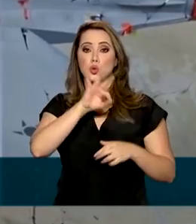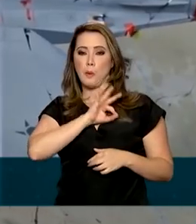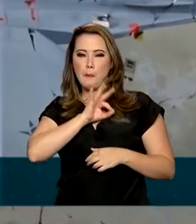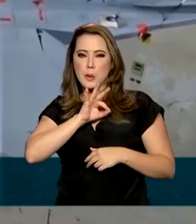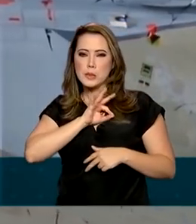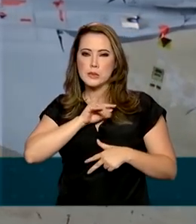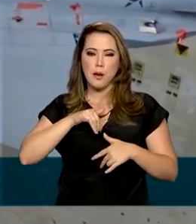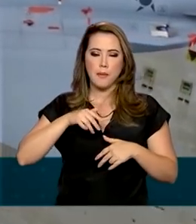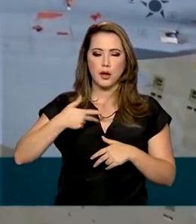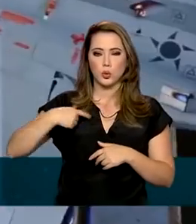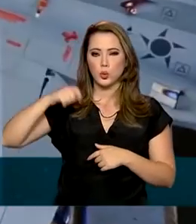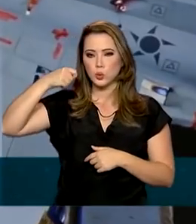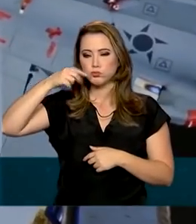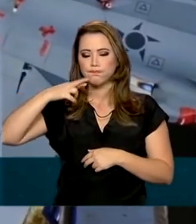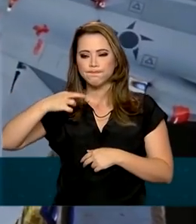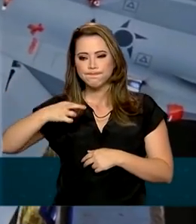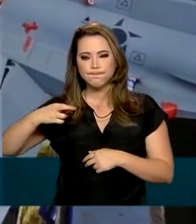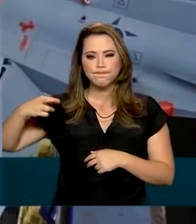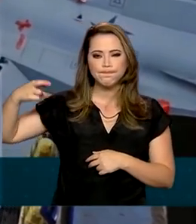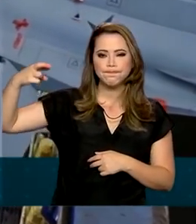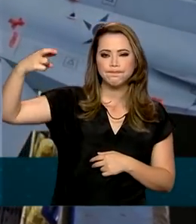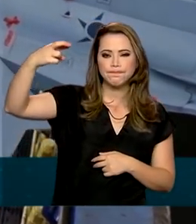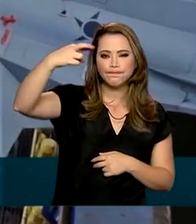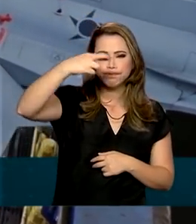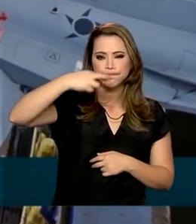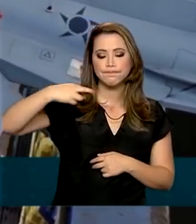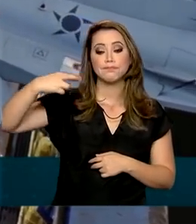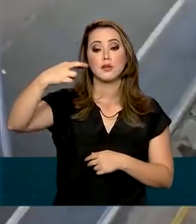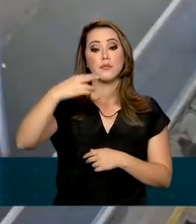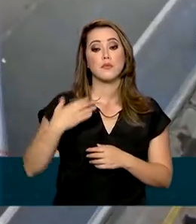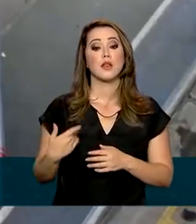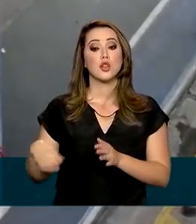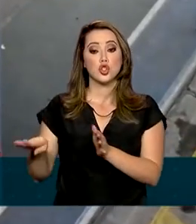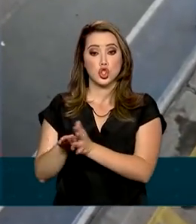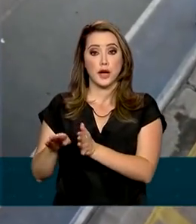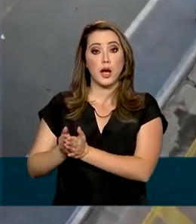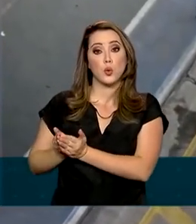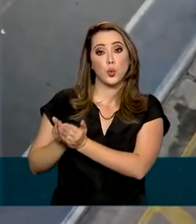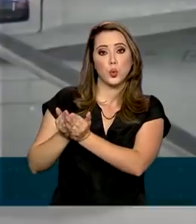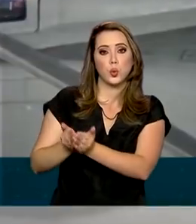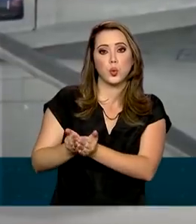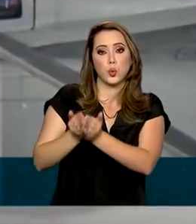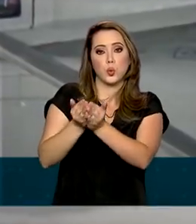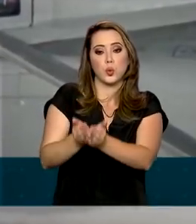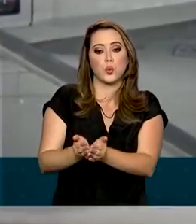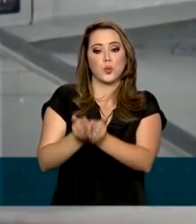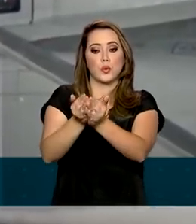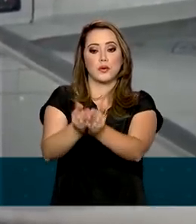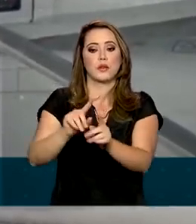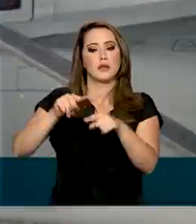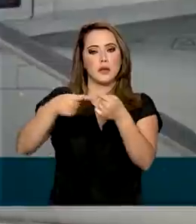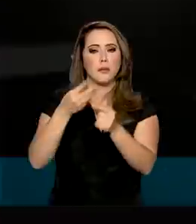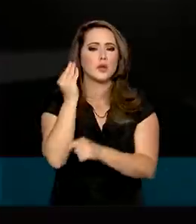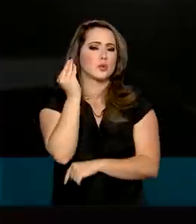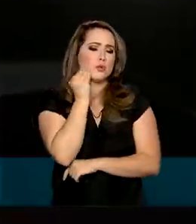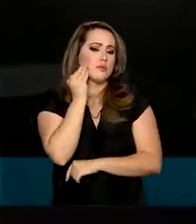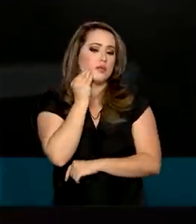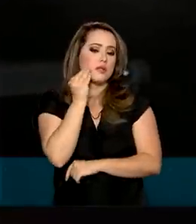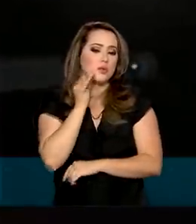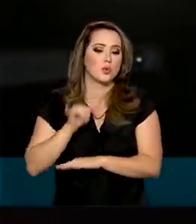As aeronaves chegaram de navio no porto de navegantes em Santa Catarina e, após alguns testes,